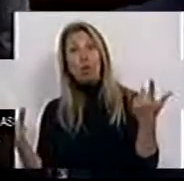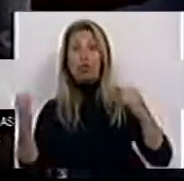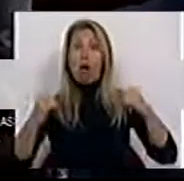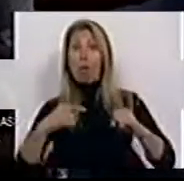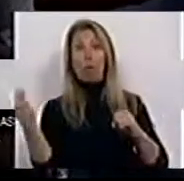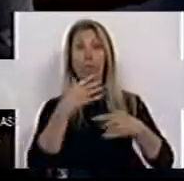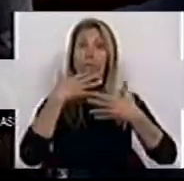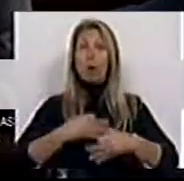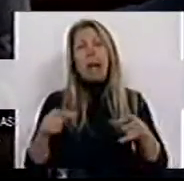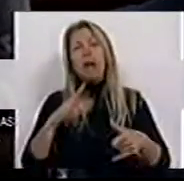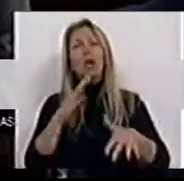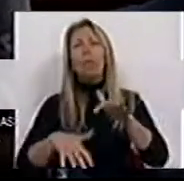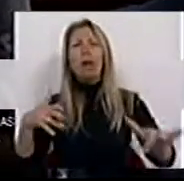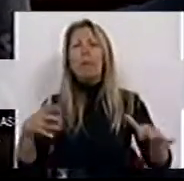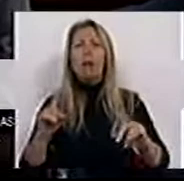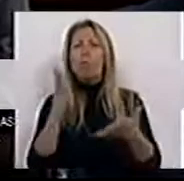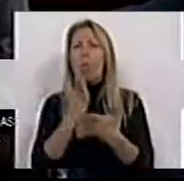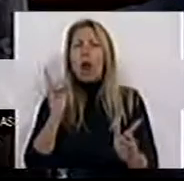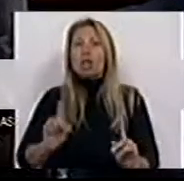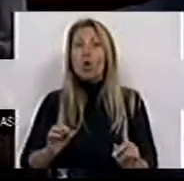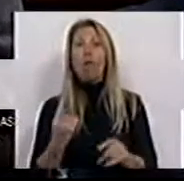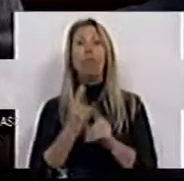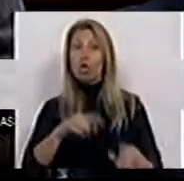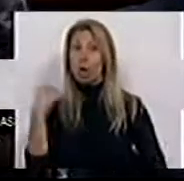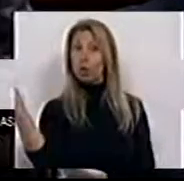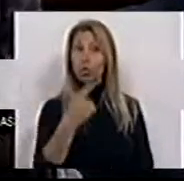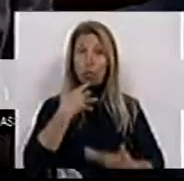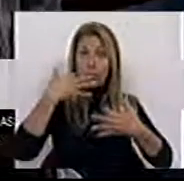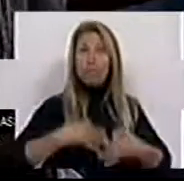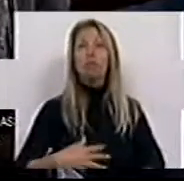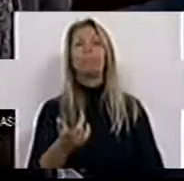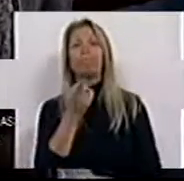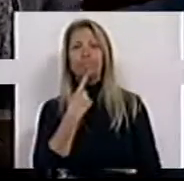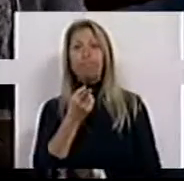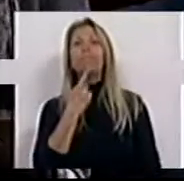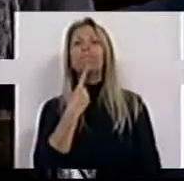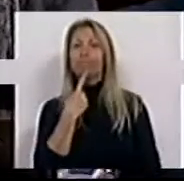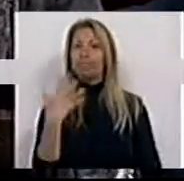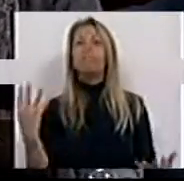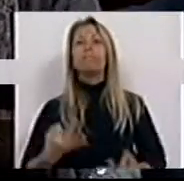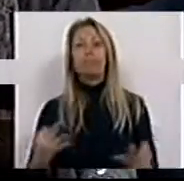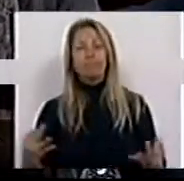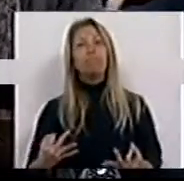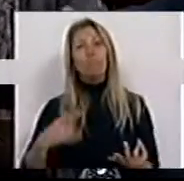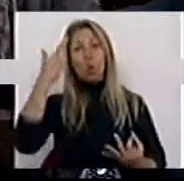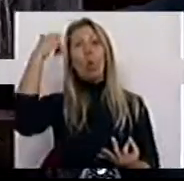e não só, porque todos e todas temos a perceção que é na diferença que